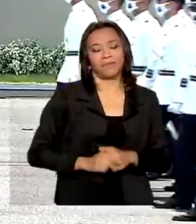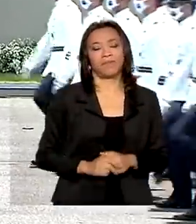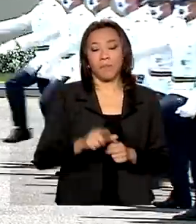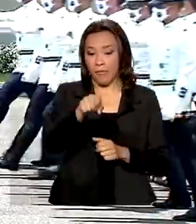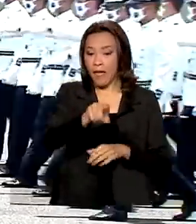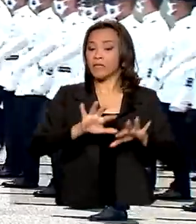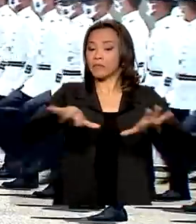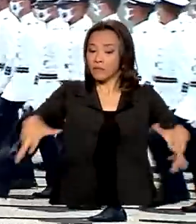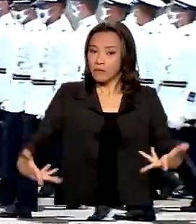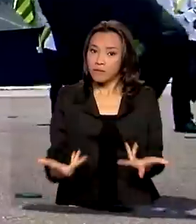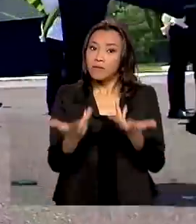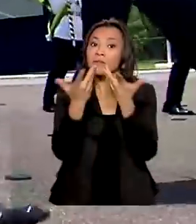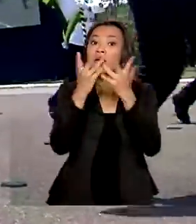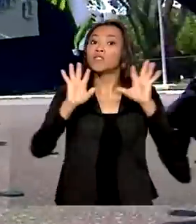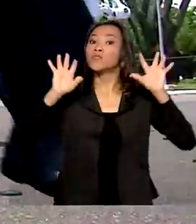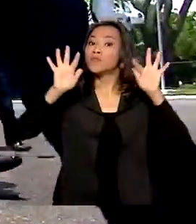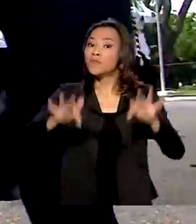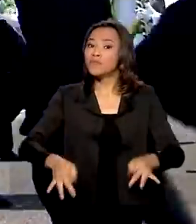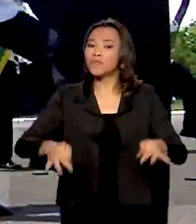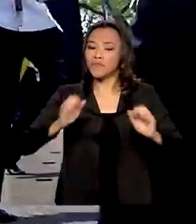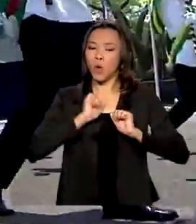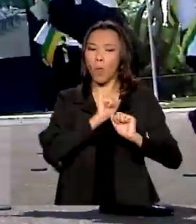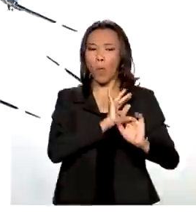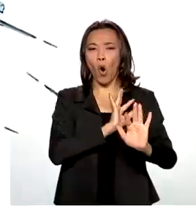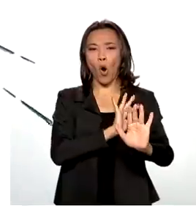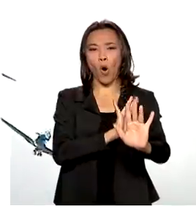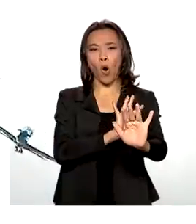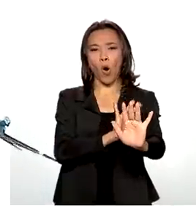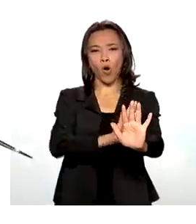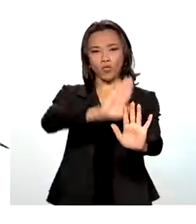solenidade terminou com um desfile militar.